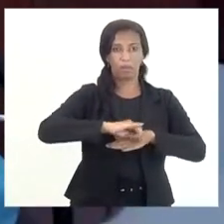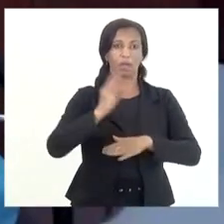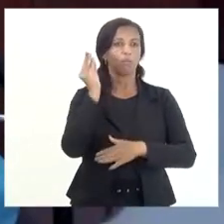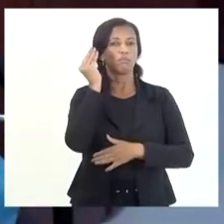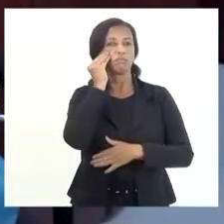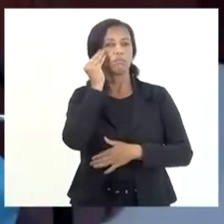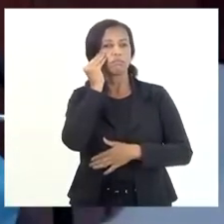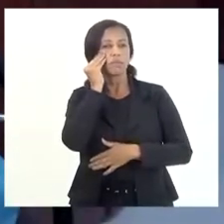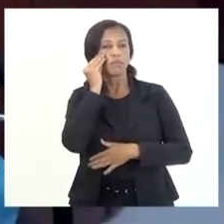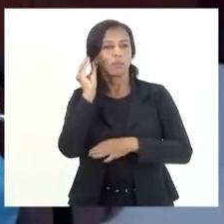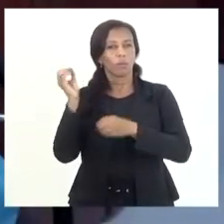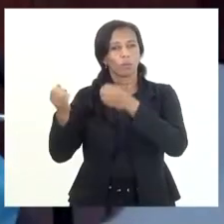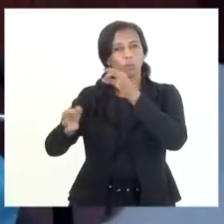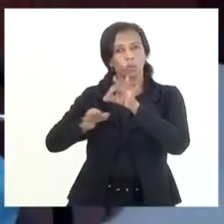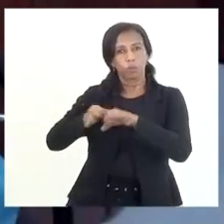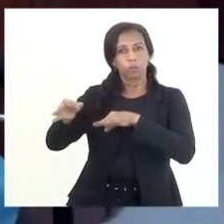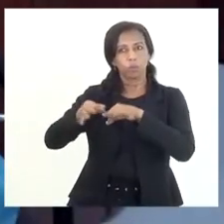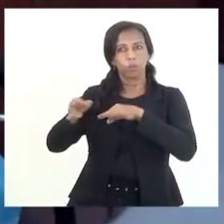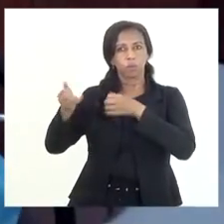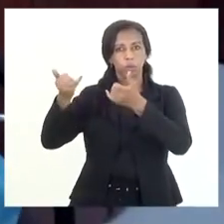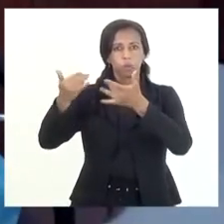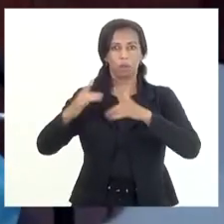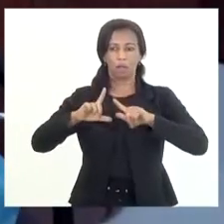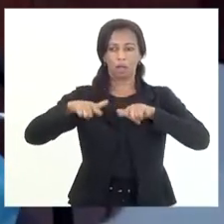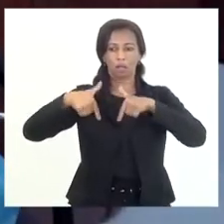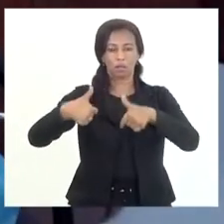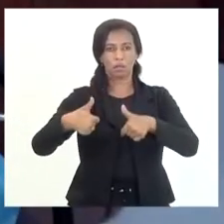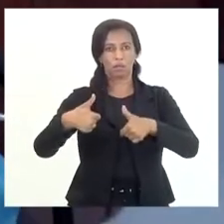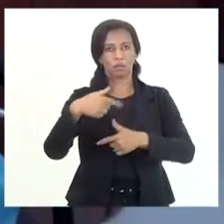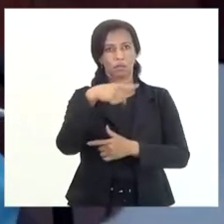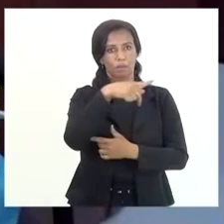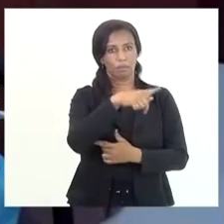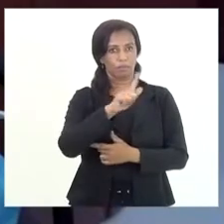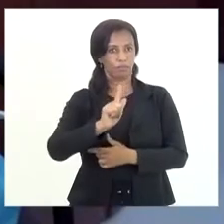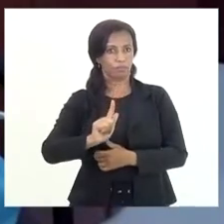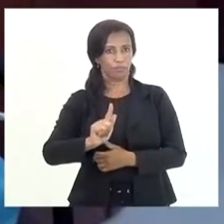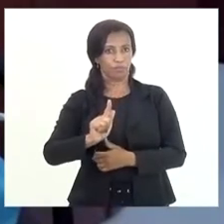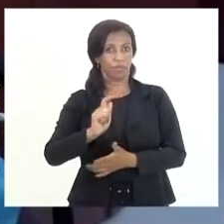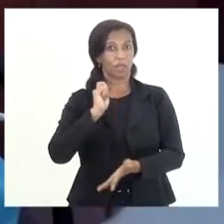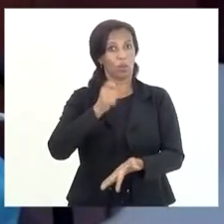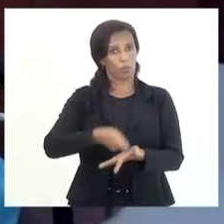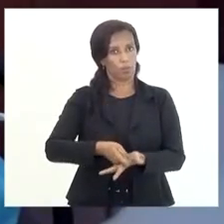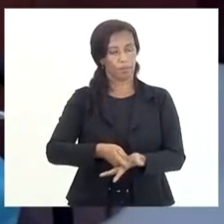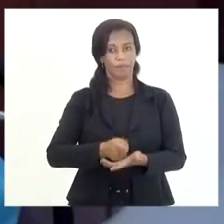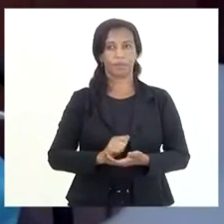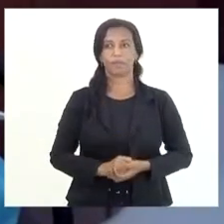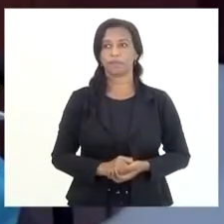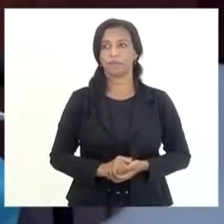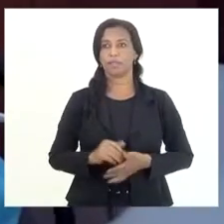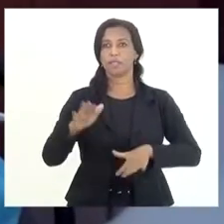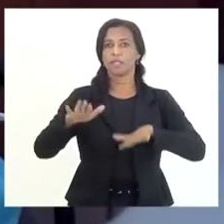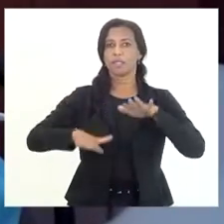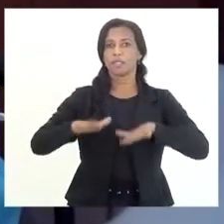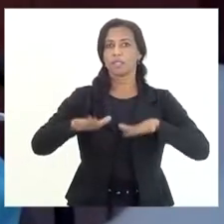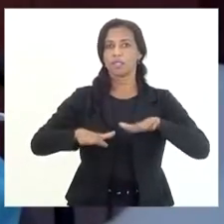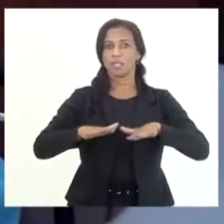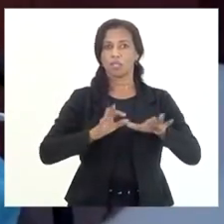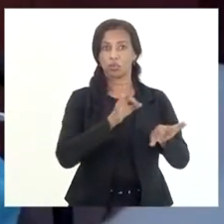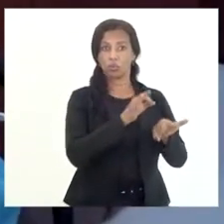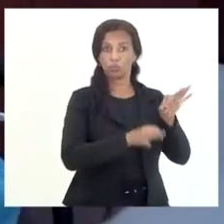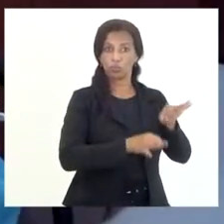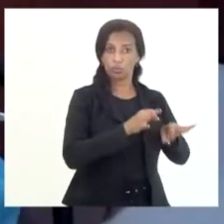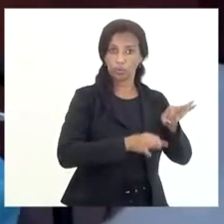uniformizar a atuação da Procuradoria do Estado na cobrança, seja a extrajudicial,